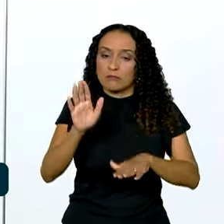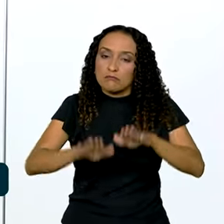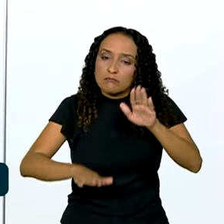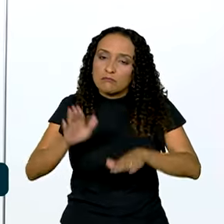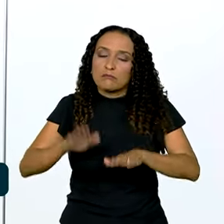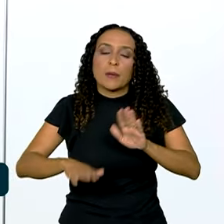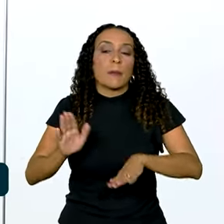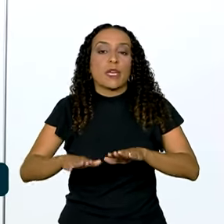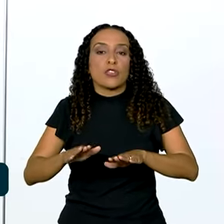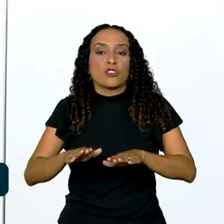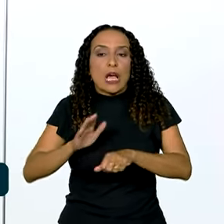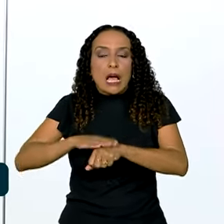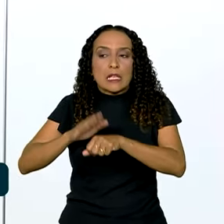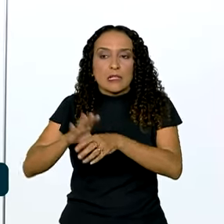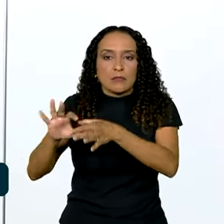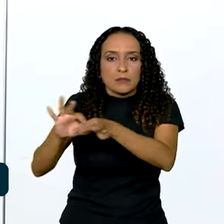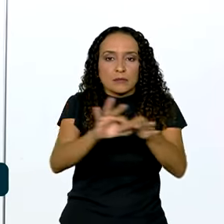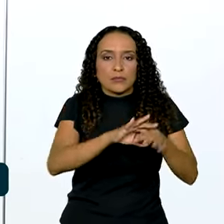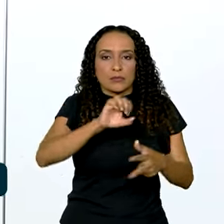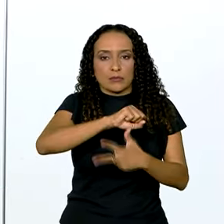uma ação harmoniosa entre os poderes.